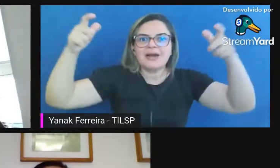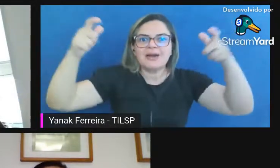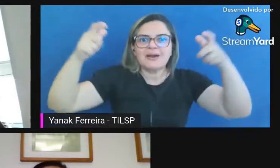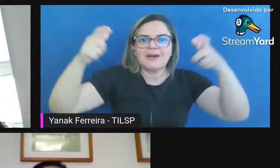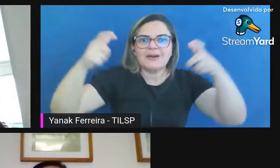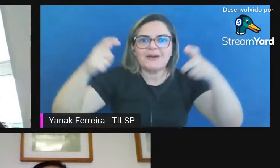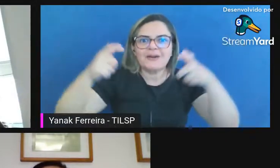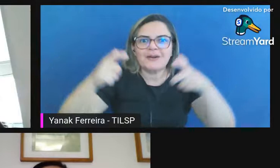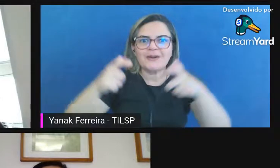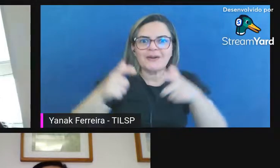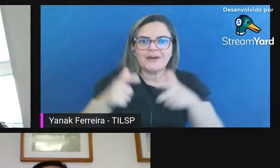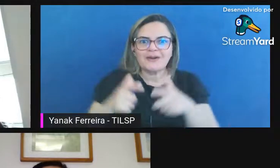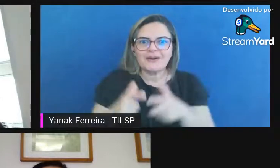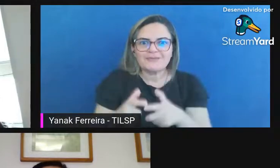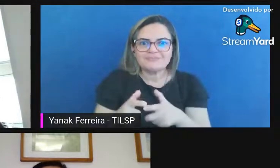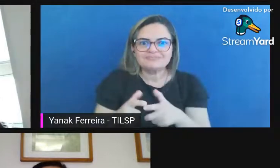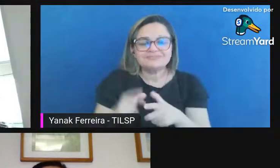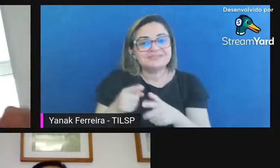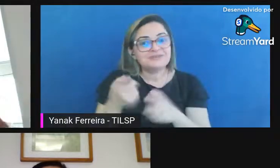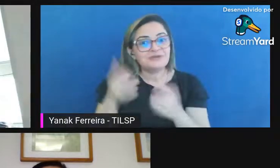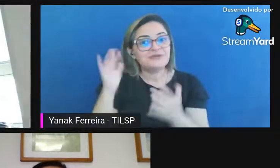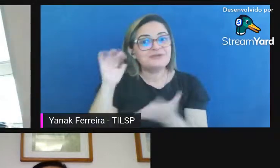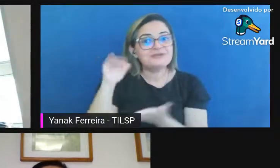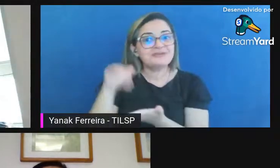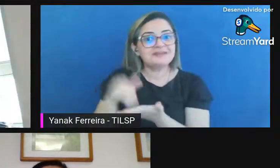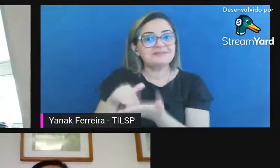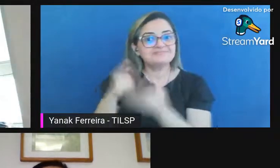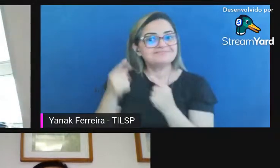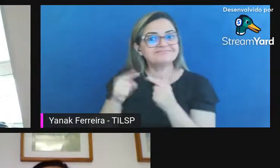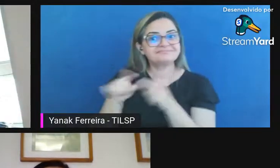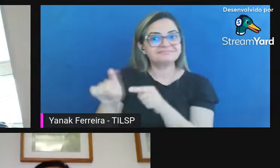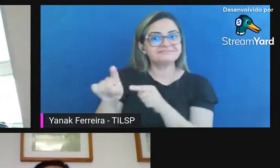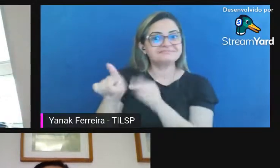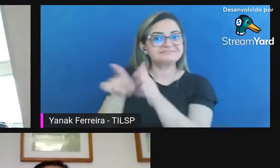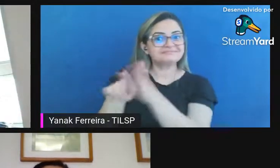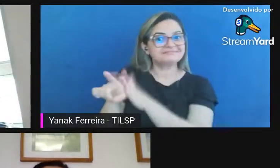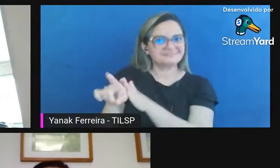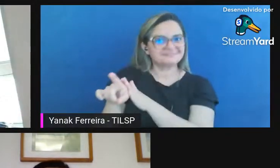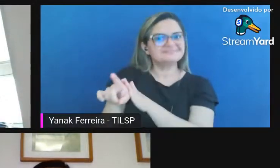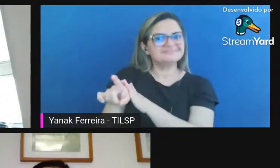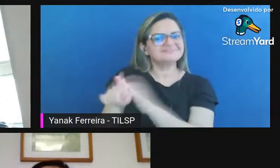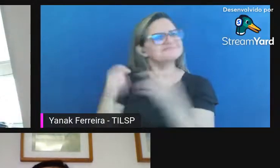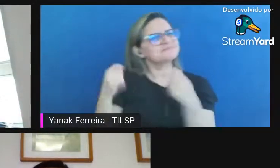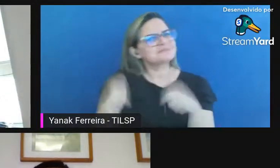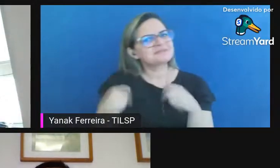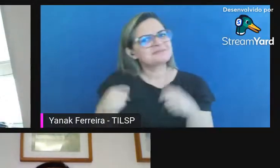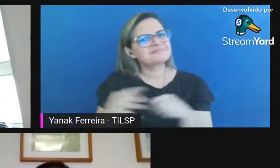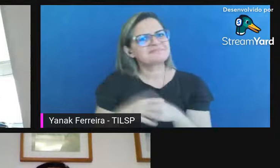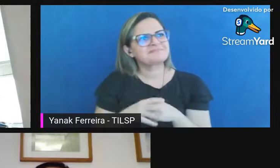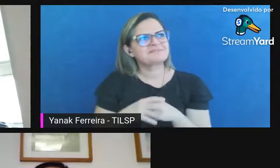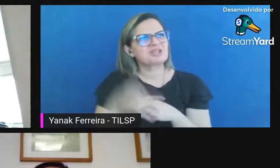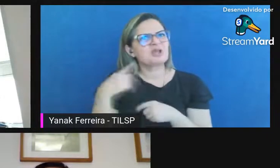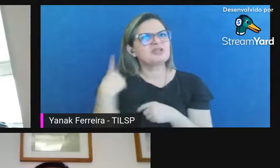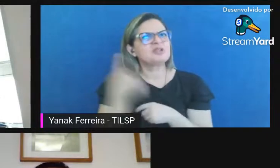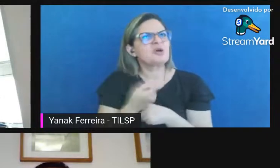aí né diante de tudo isso dessas normativas e dessas necessidades se estamos realmente